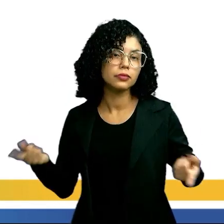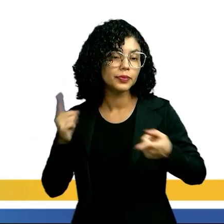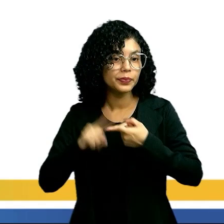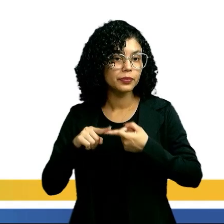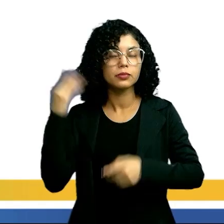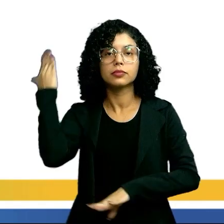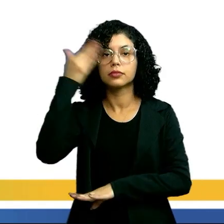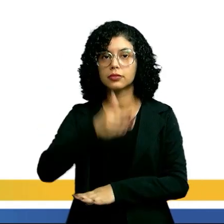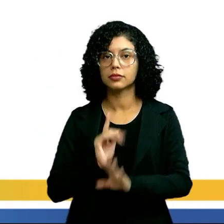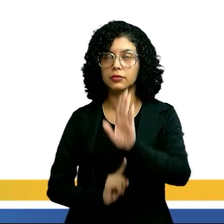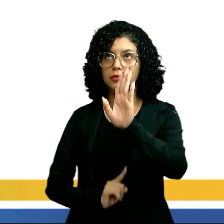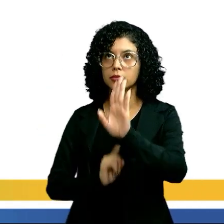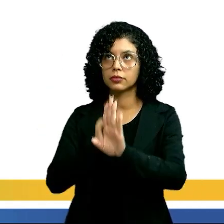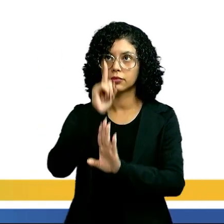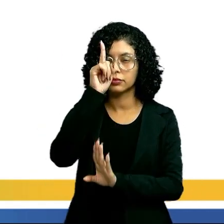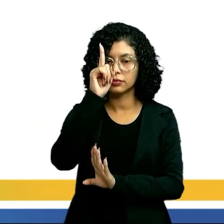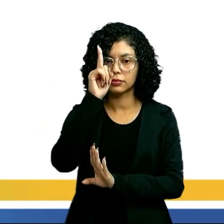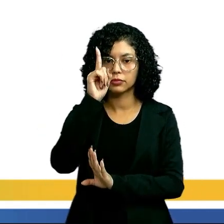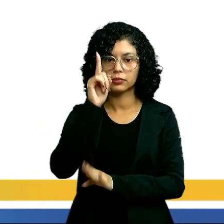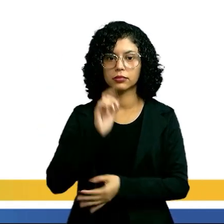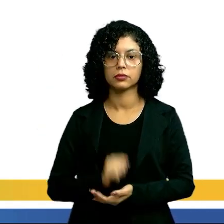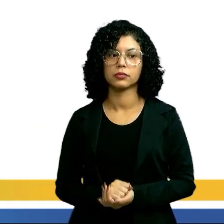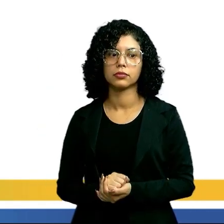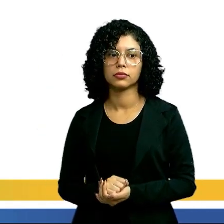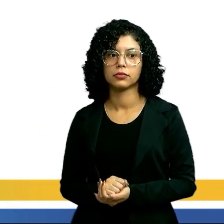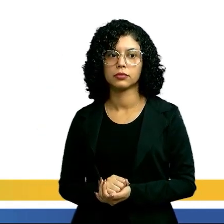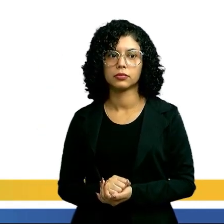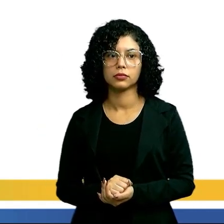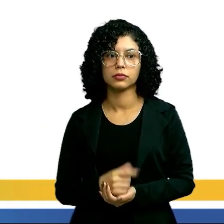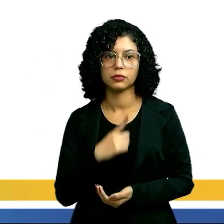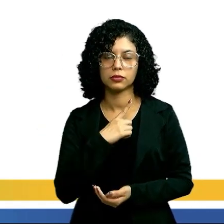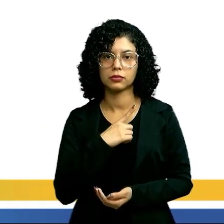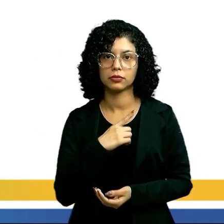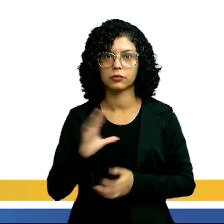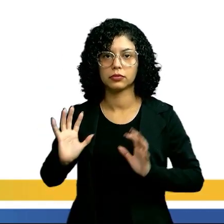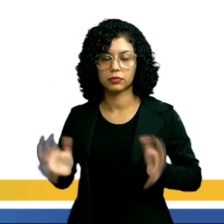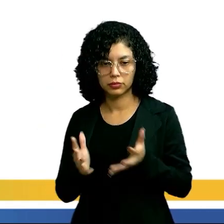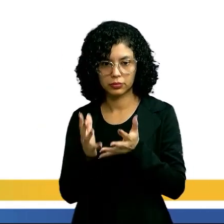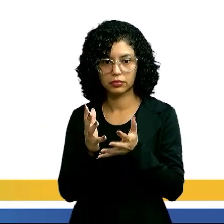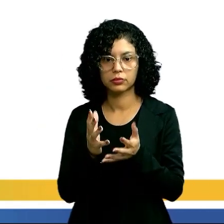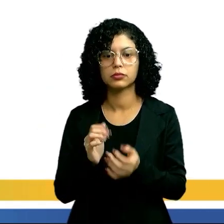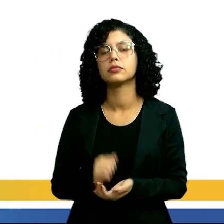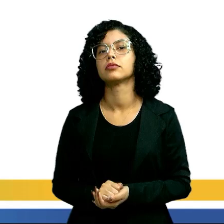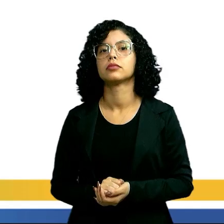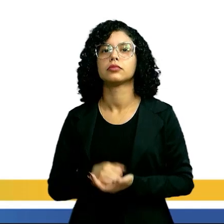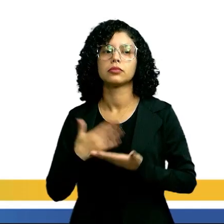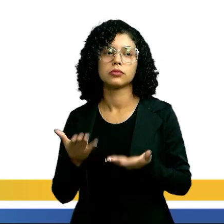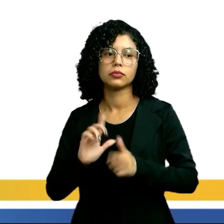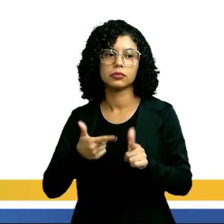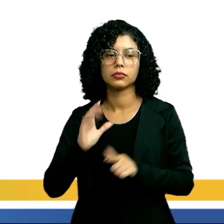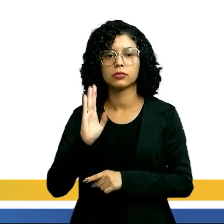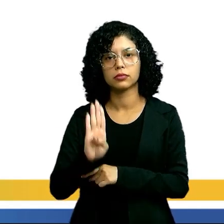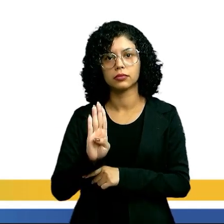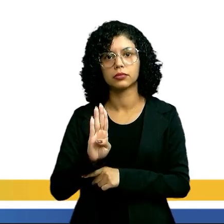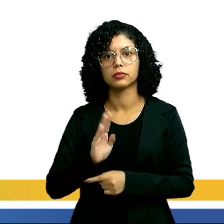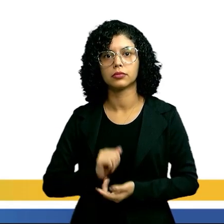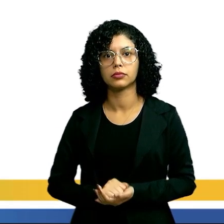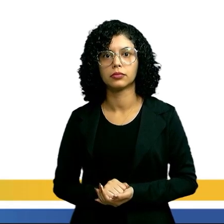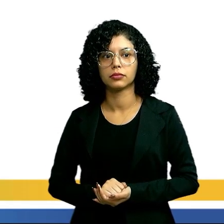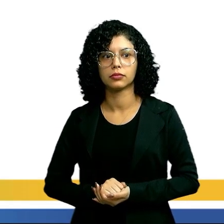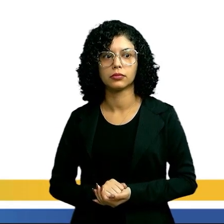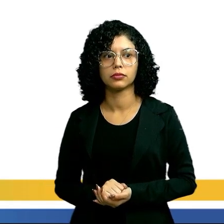Porque ele está indo em direção ao seu estímulo, tá certo? Alternativa correta, alternativa B.